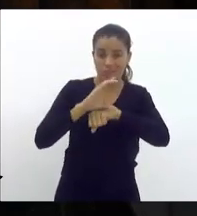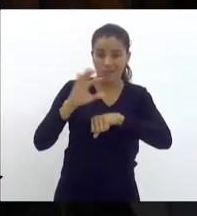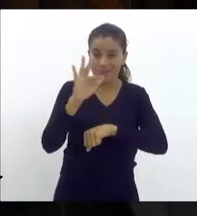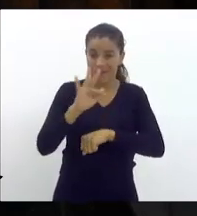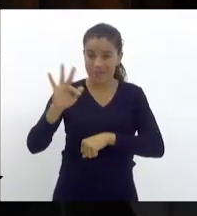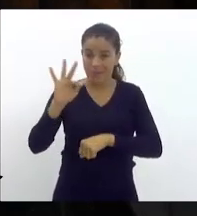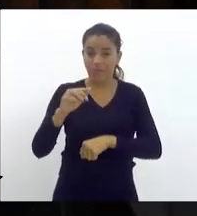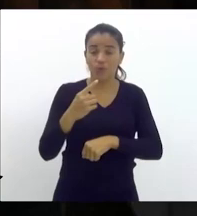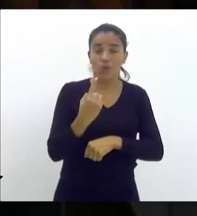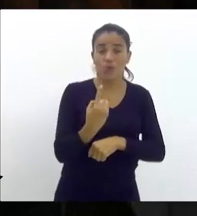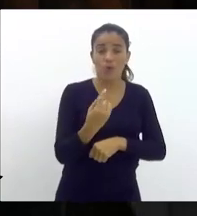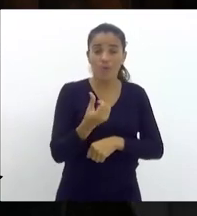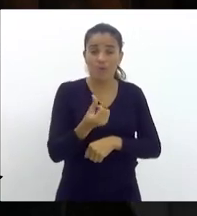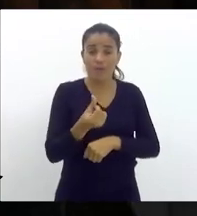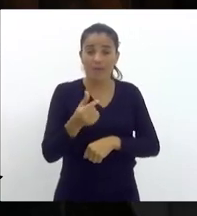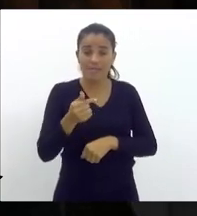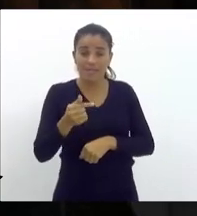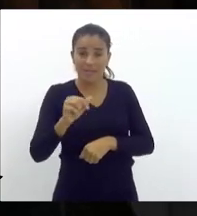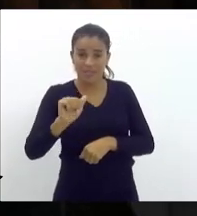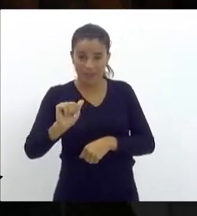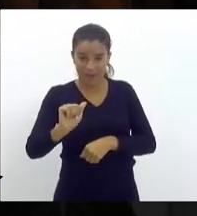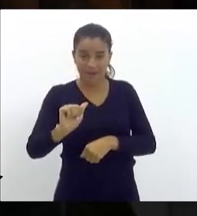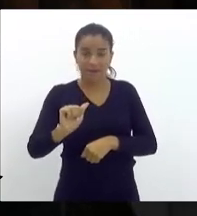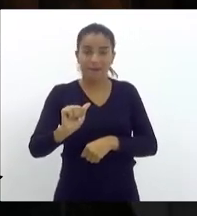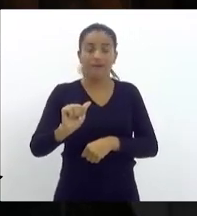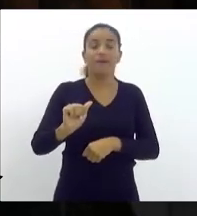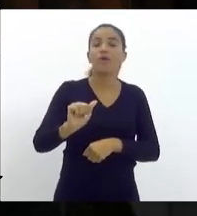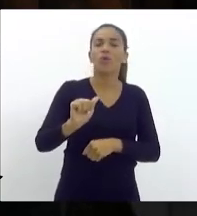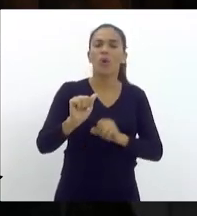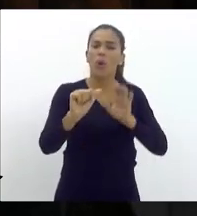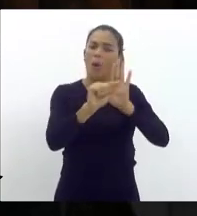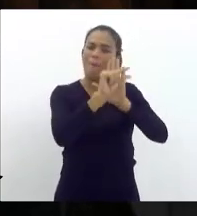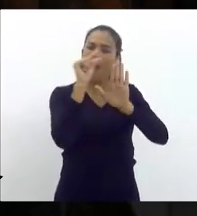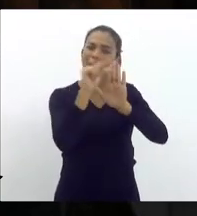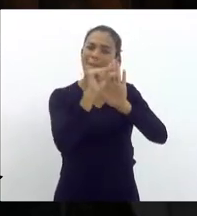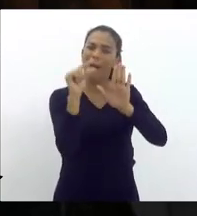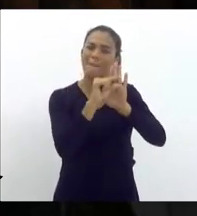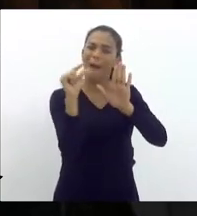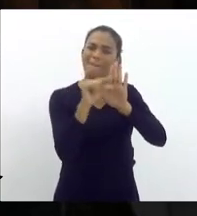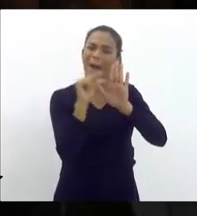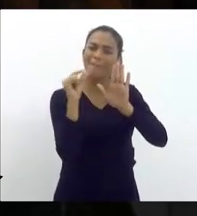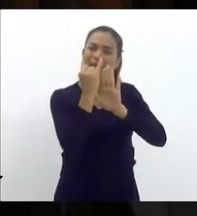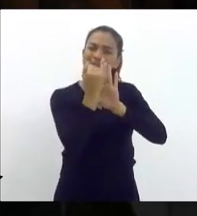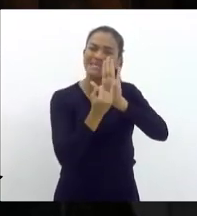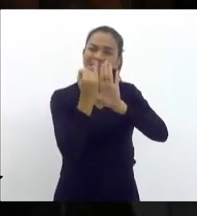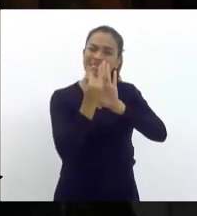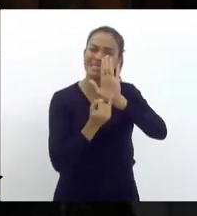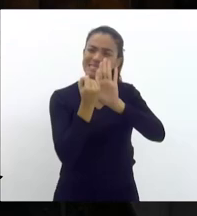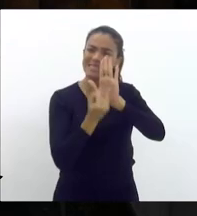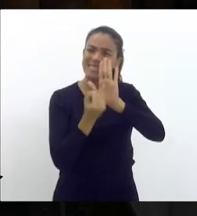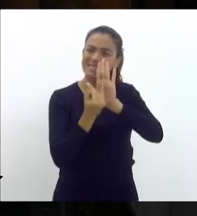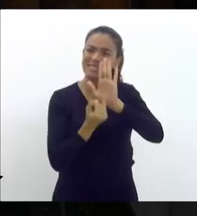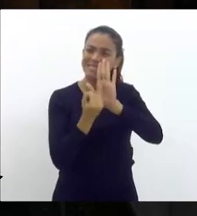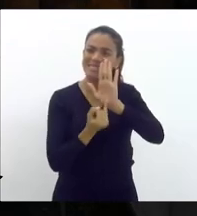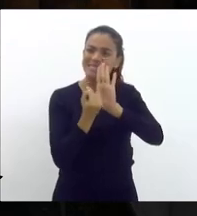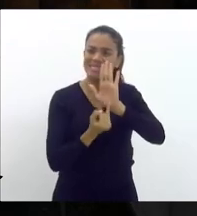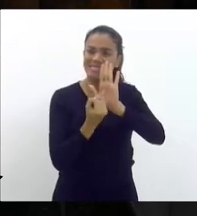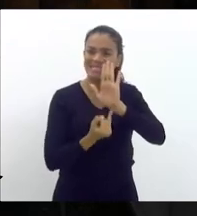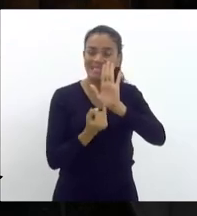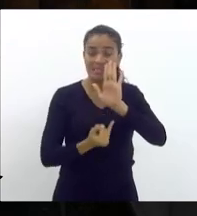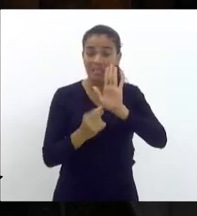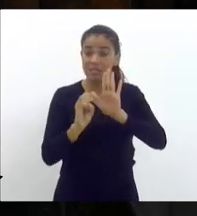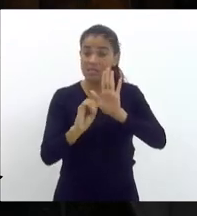um 67-A, com uma série de incisos punitivos, caso você não